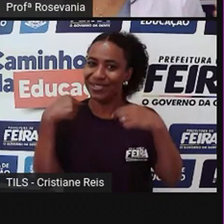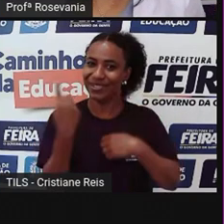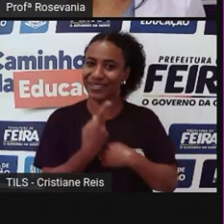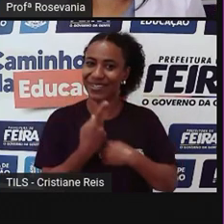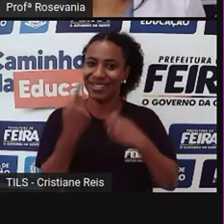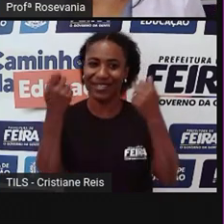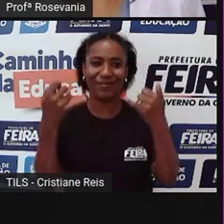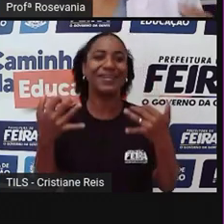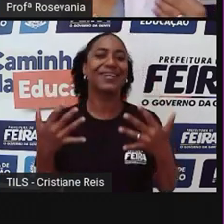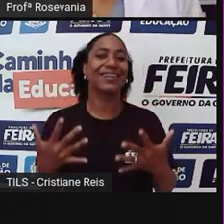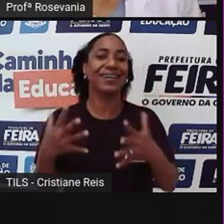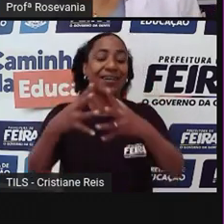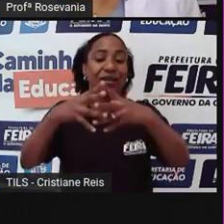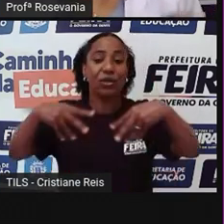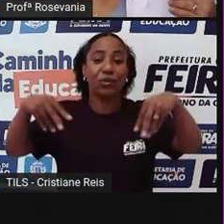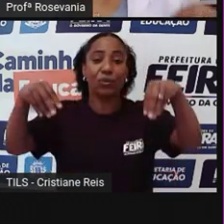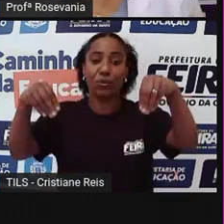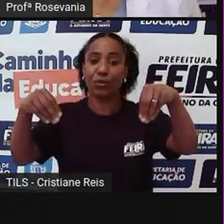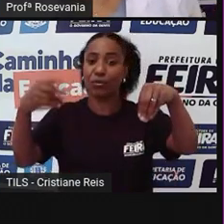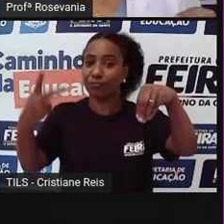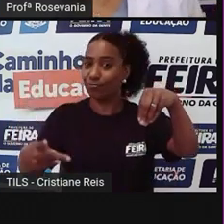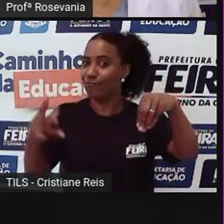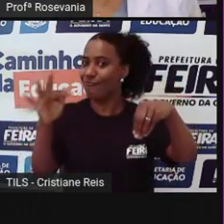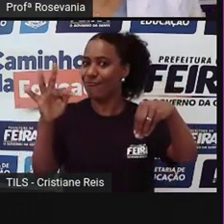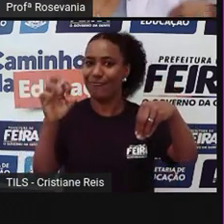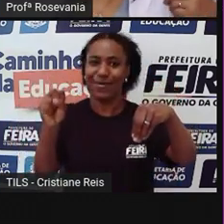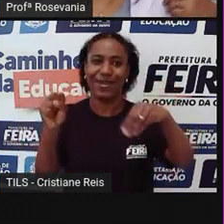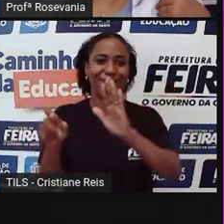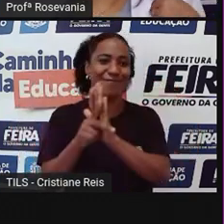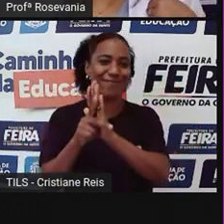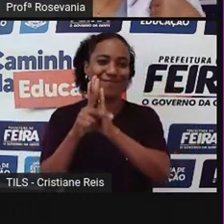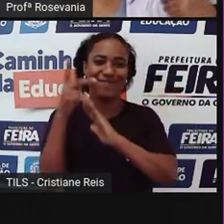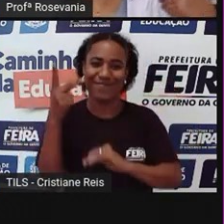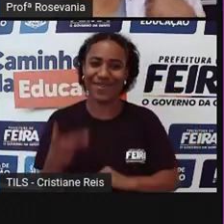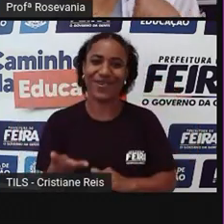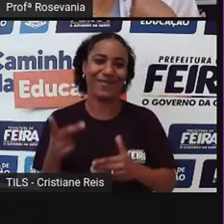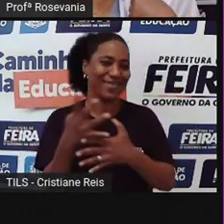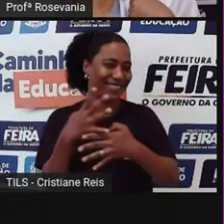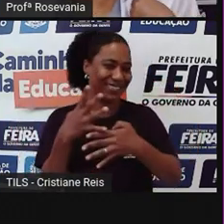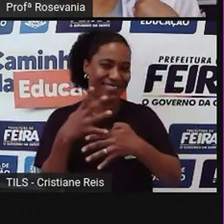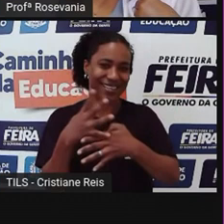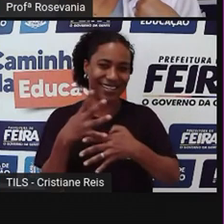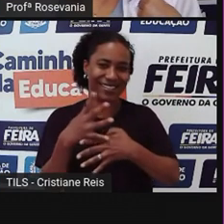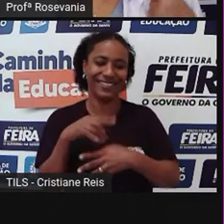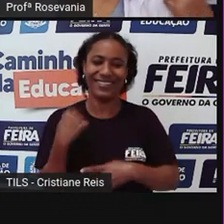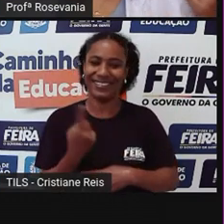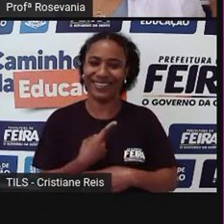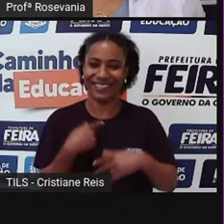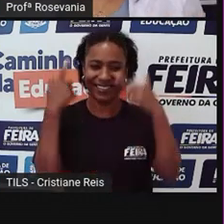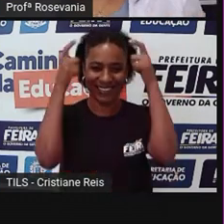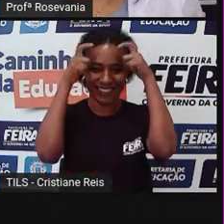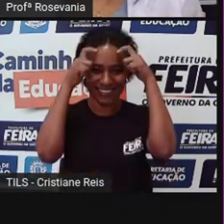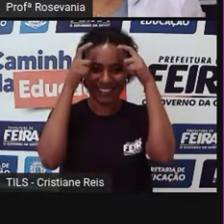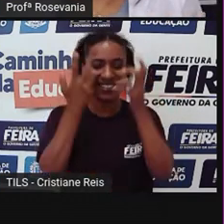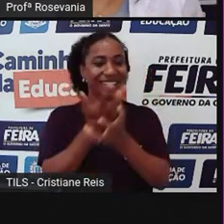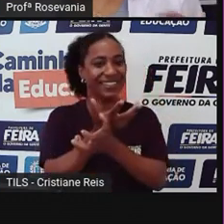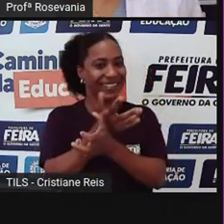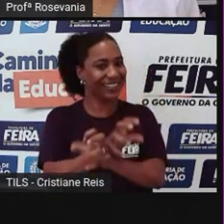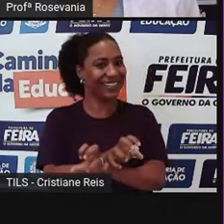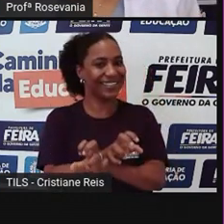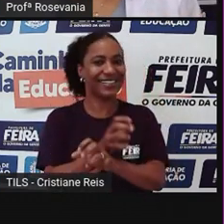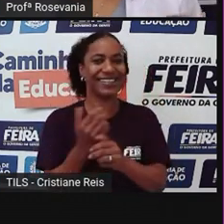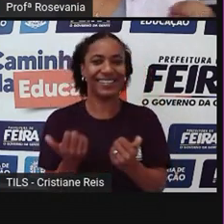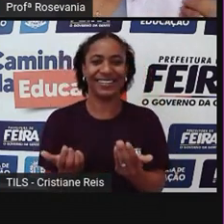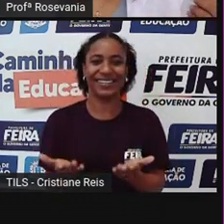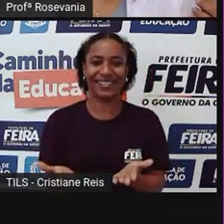partindo da ideia de Feira de Santana, na nossa cidade, a nossa princesinha do sertão. Poderia ser um bairro